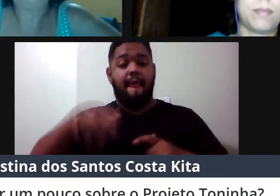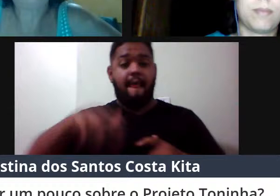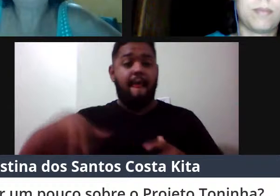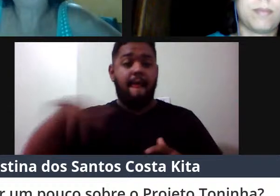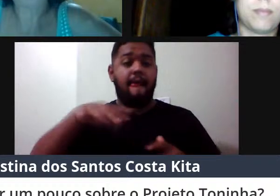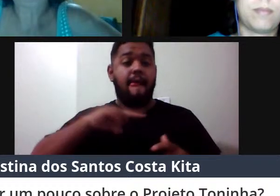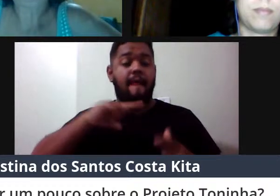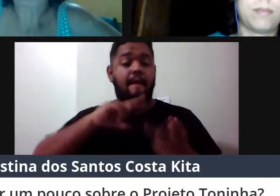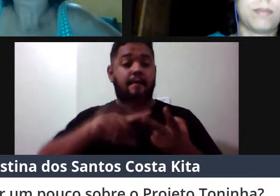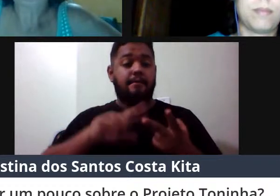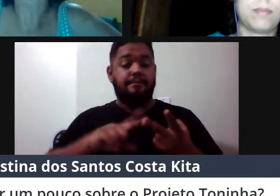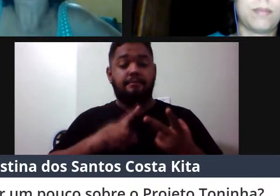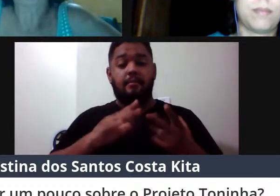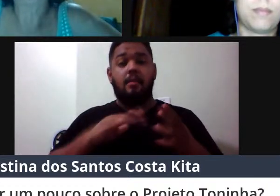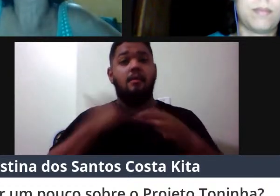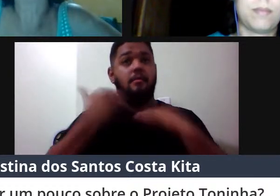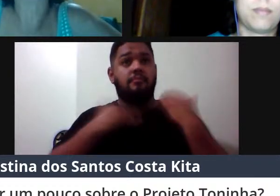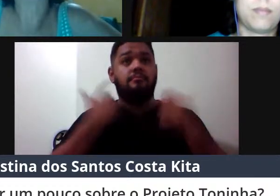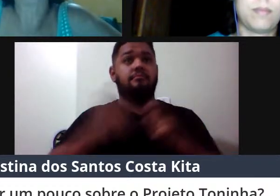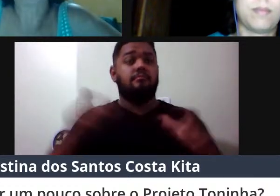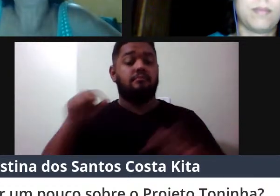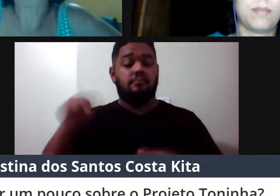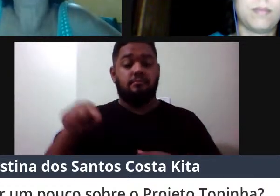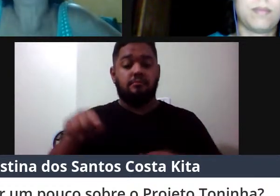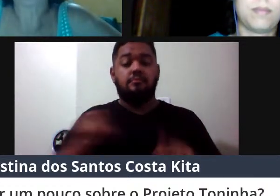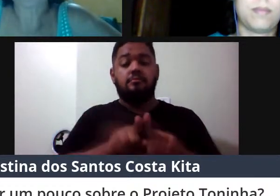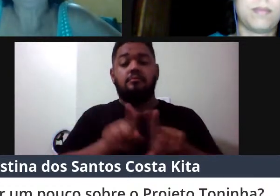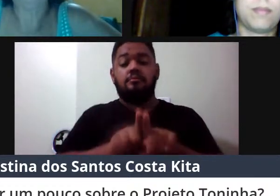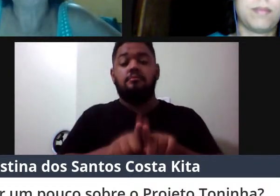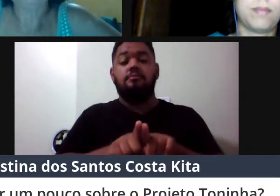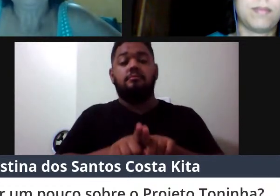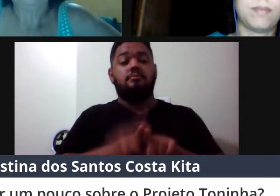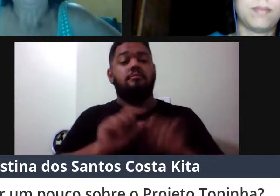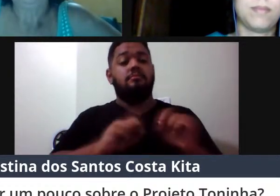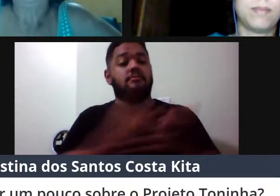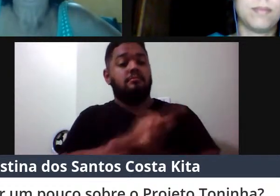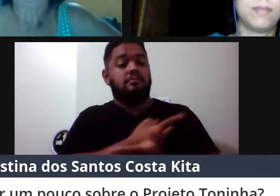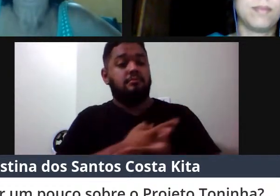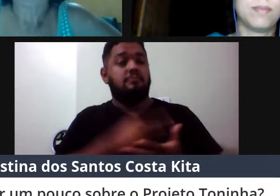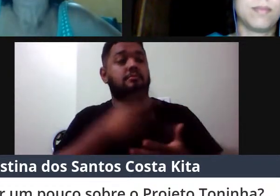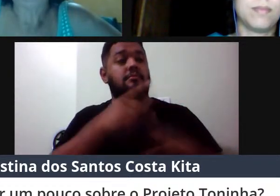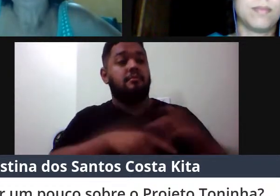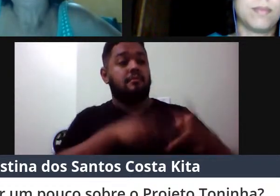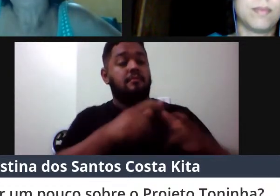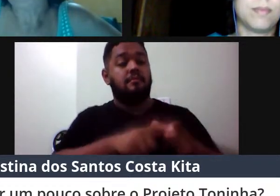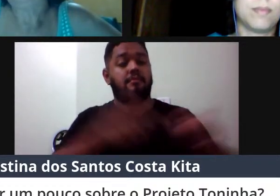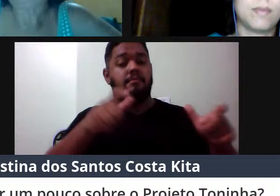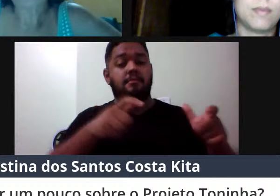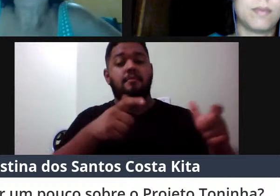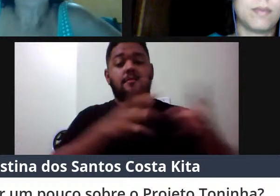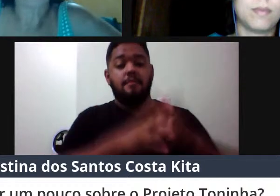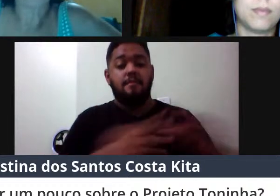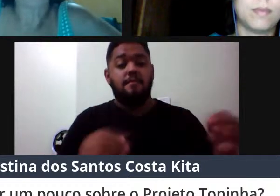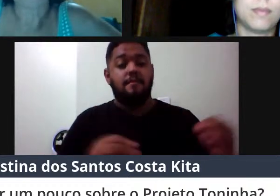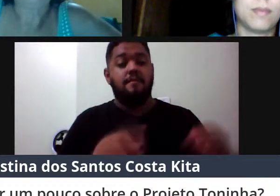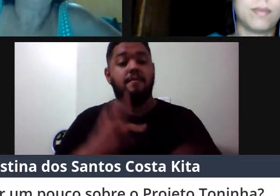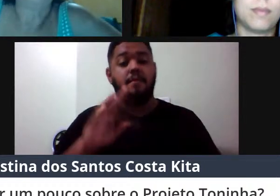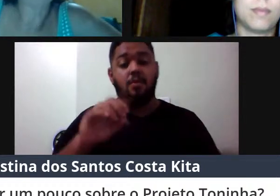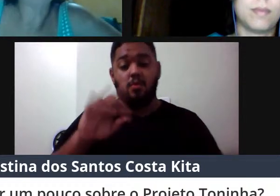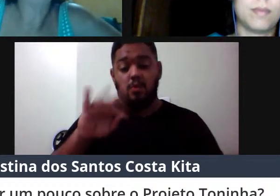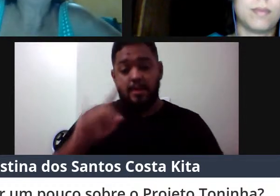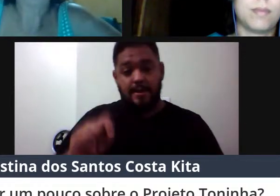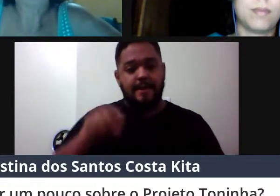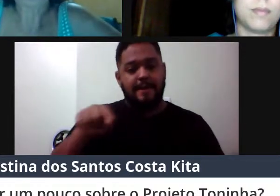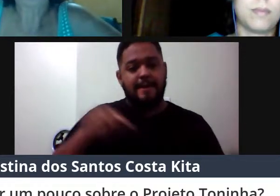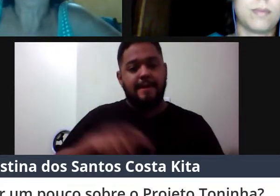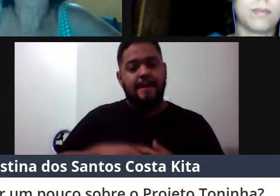muito elevada, e isso está levando as populações ao declínio. A Toninha vive, normalmente, junto da